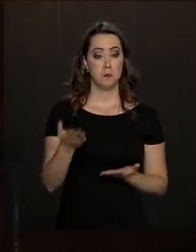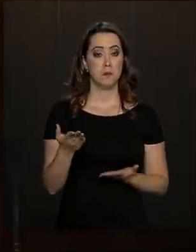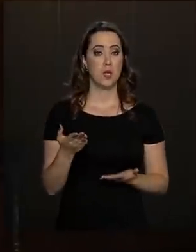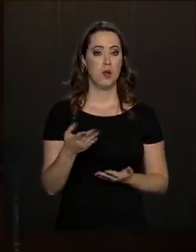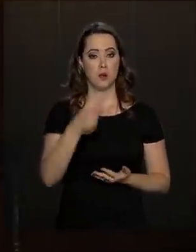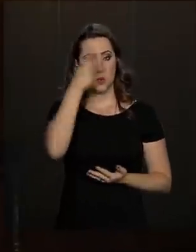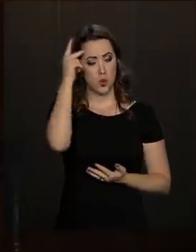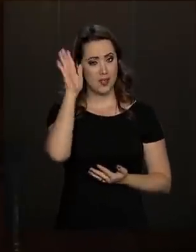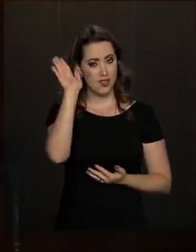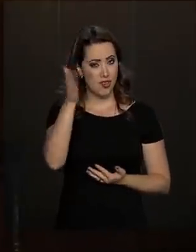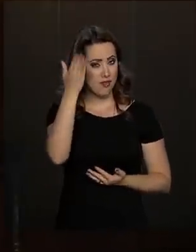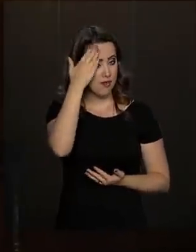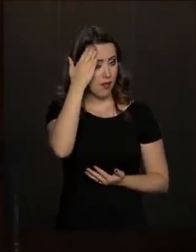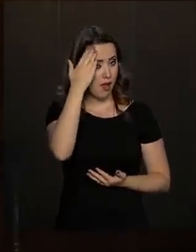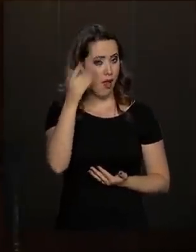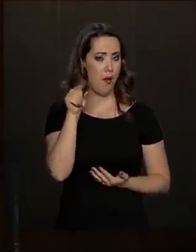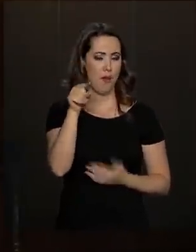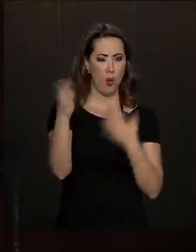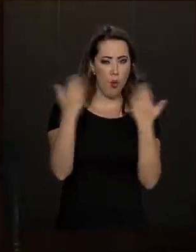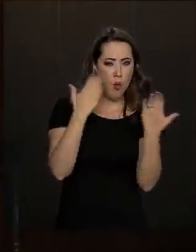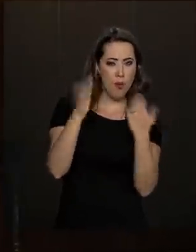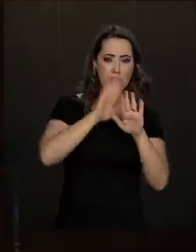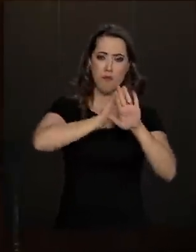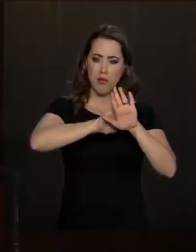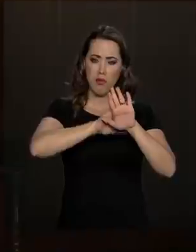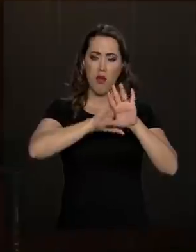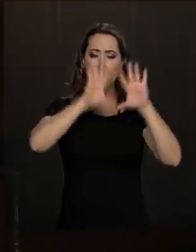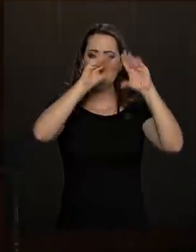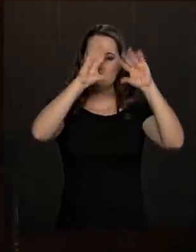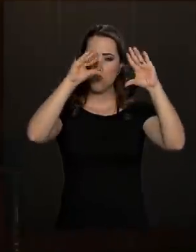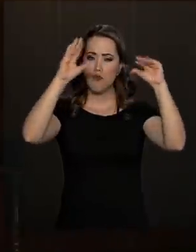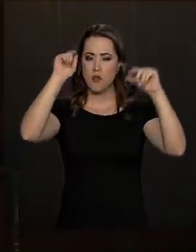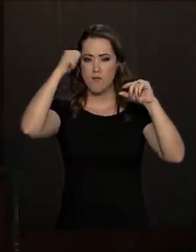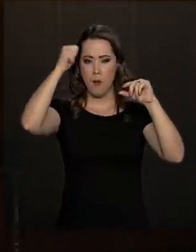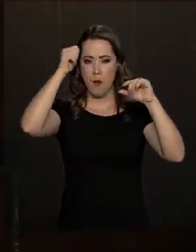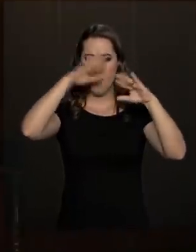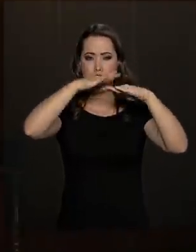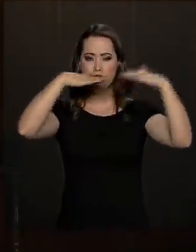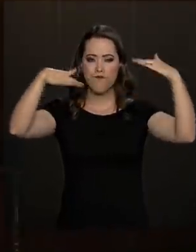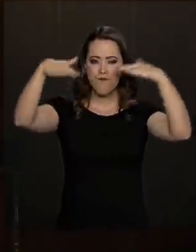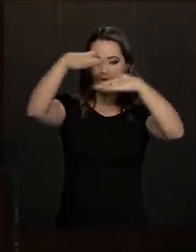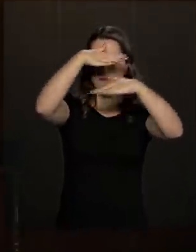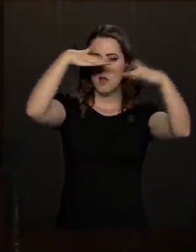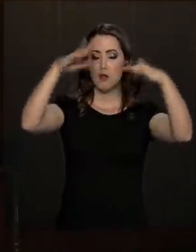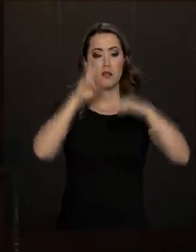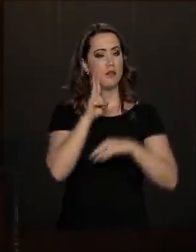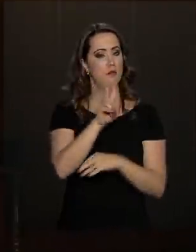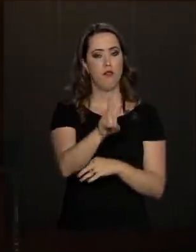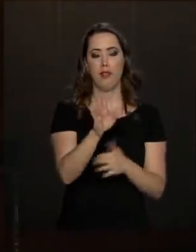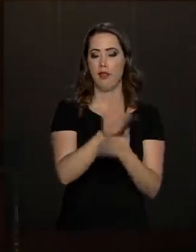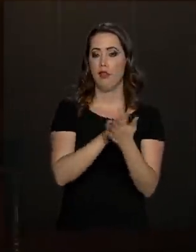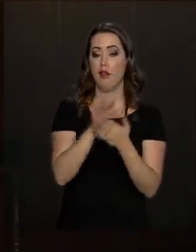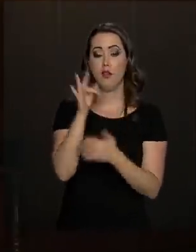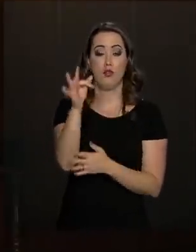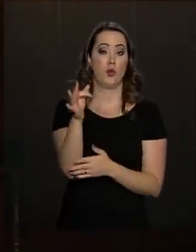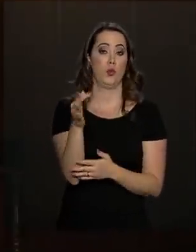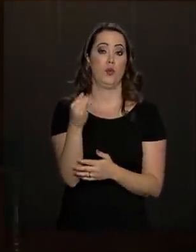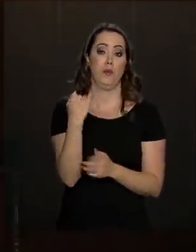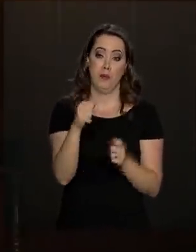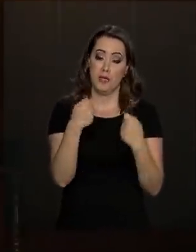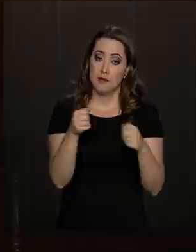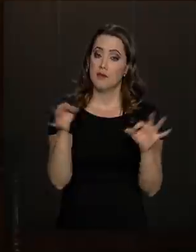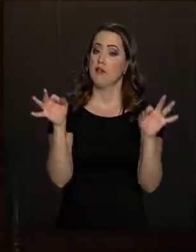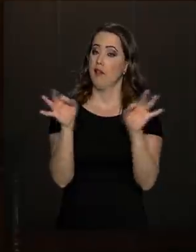conhecido, é sabido. Isso é uma nuvem negra que está no horizonte do futuro brasileiro.